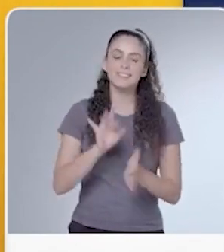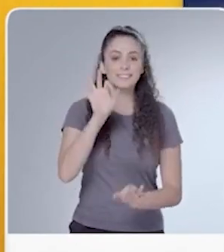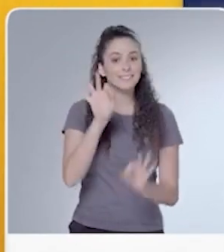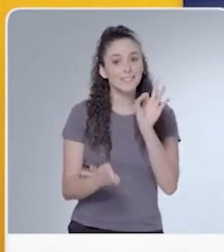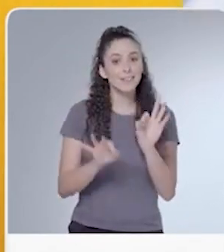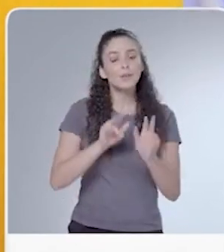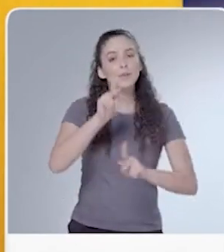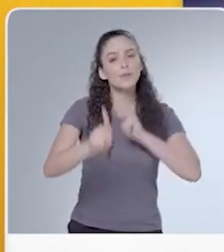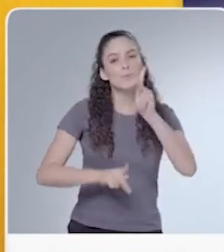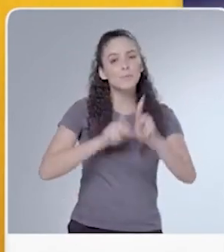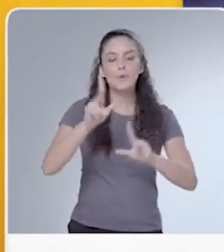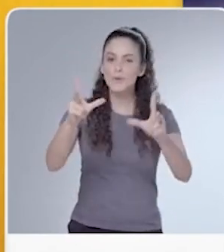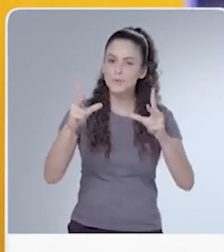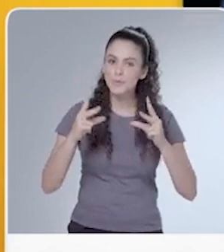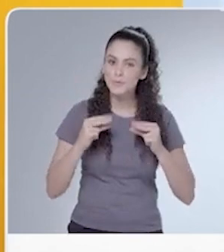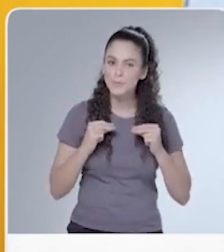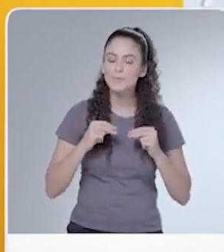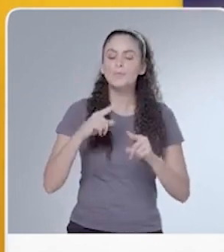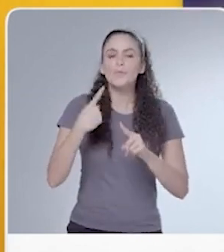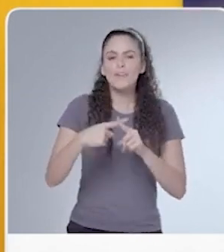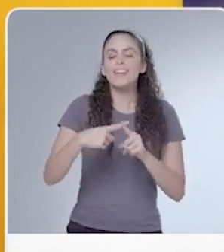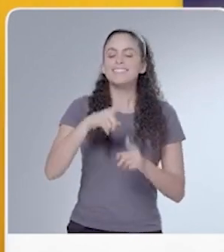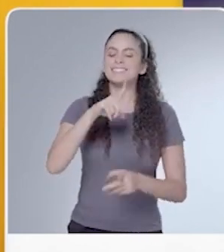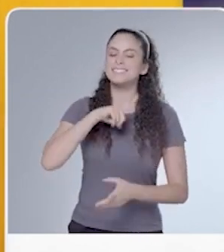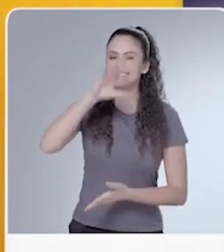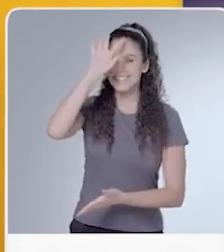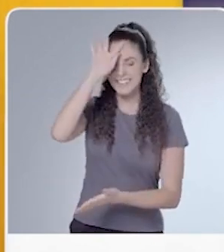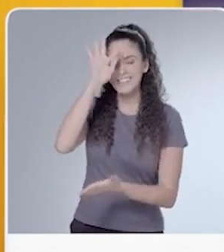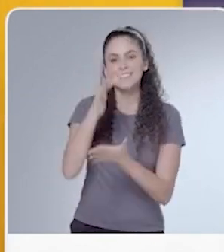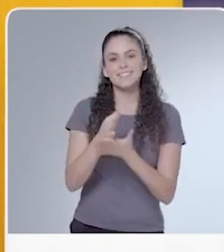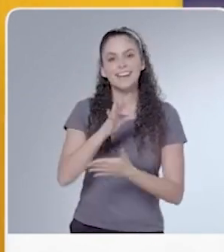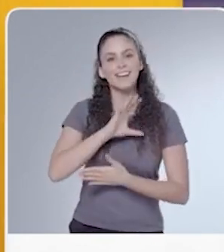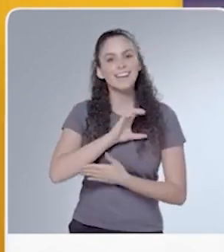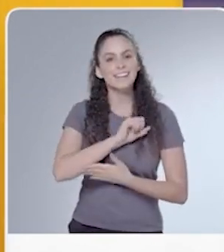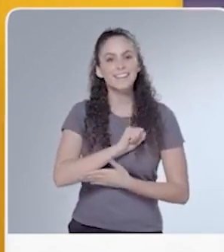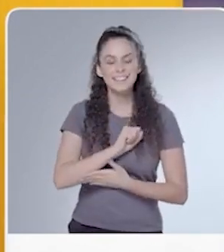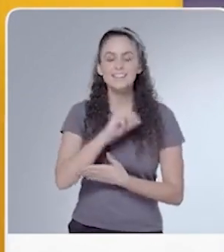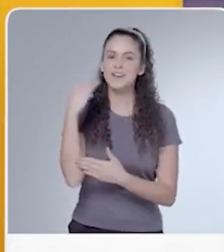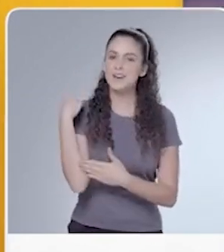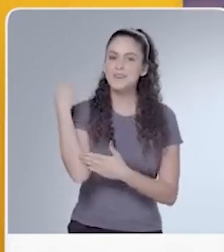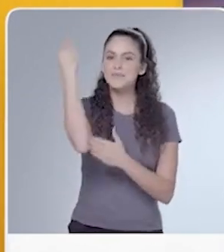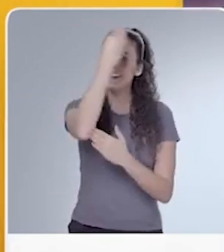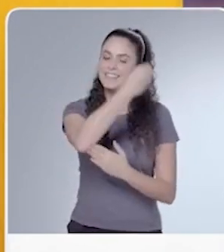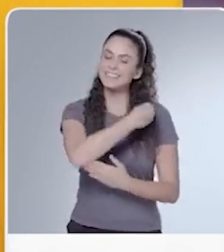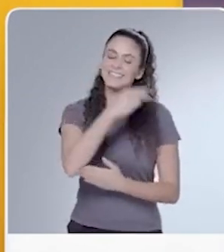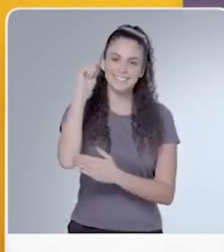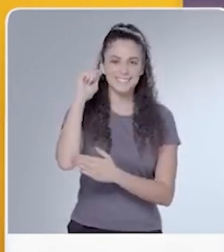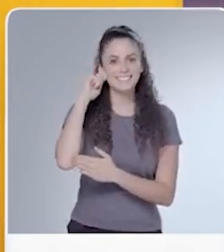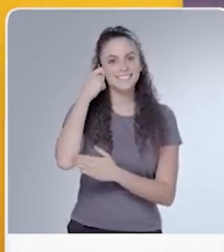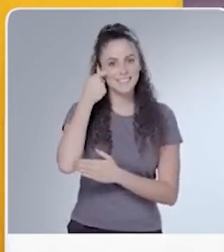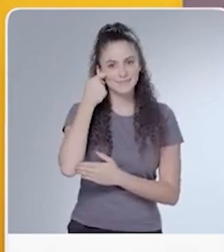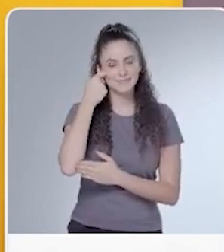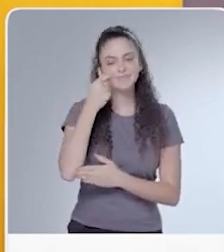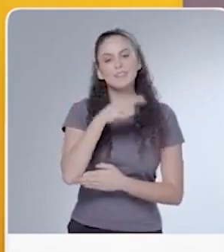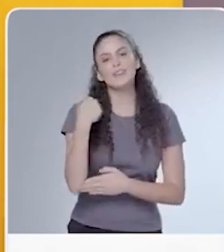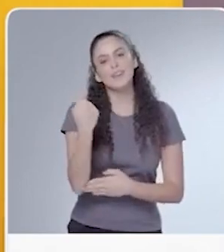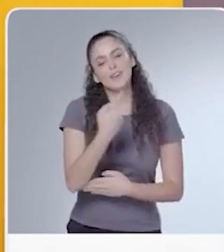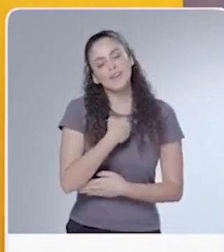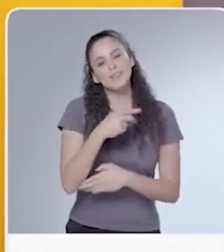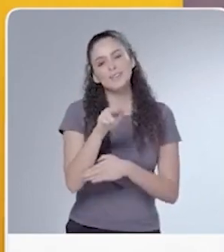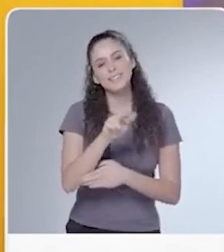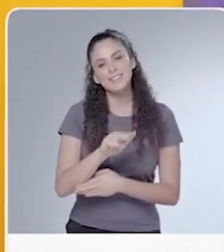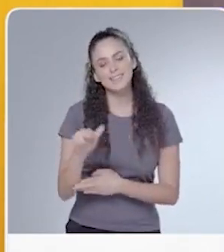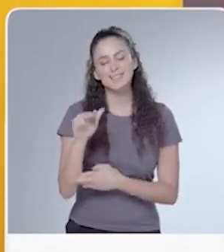justiça que o povo merece. Porque tem fé e ama Nossa Senhora Aparecida.